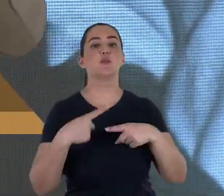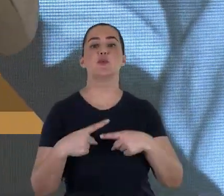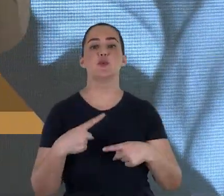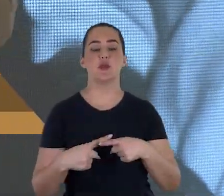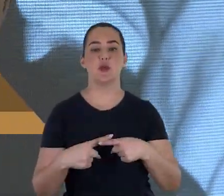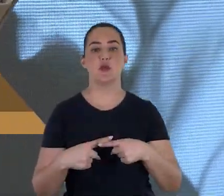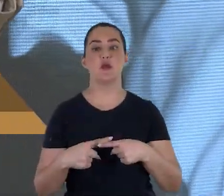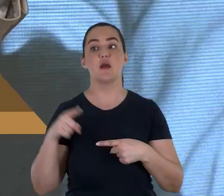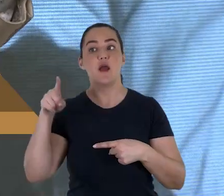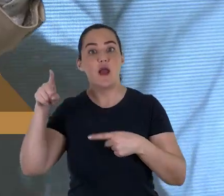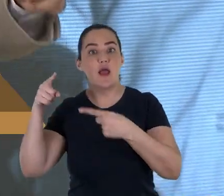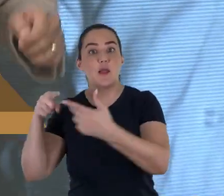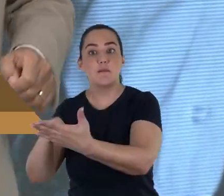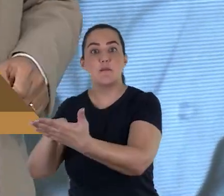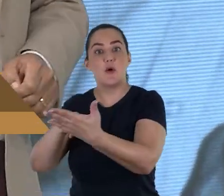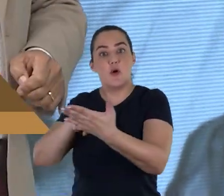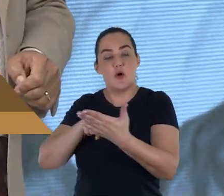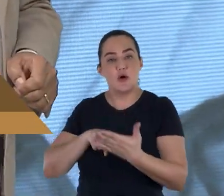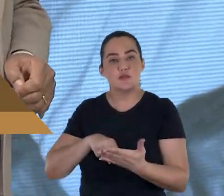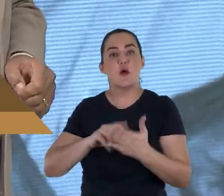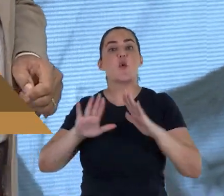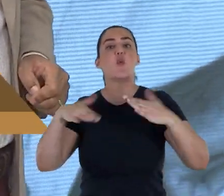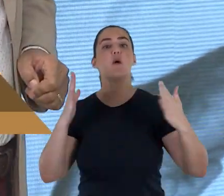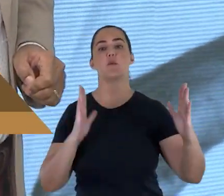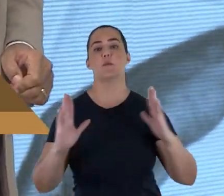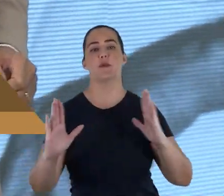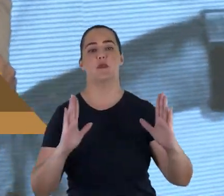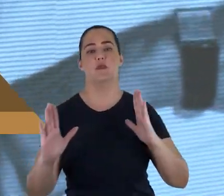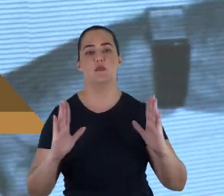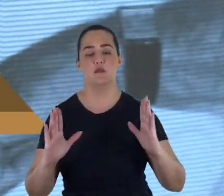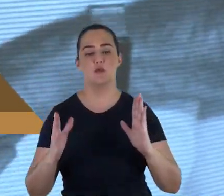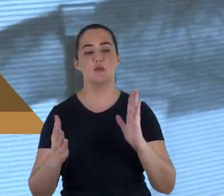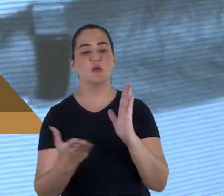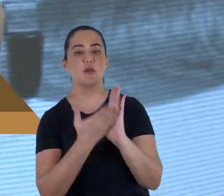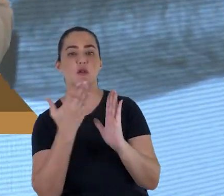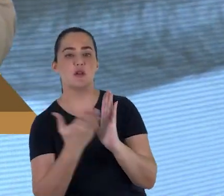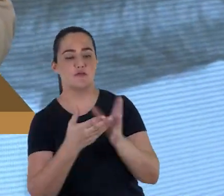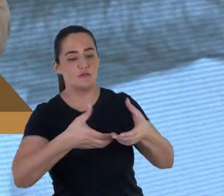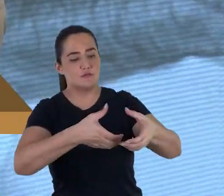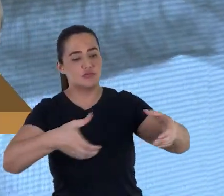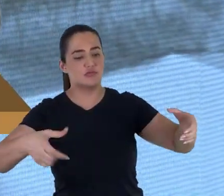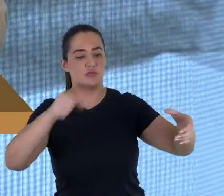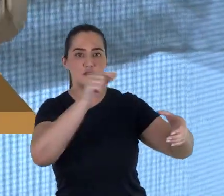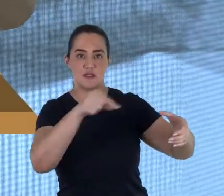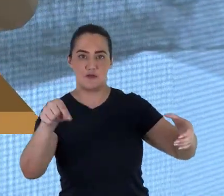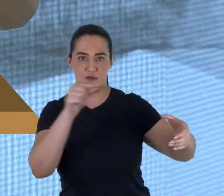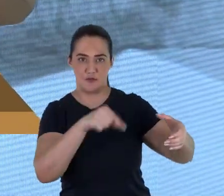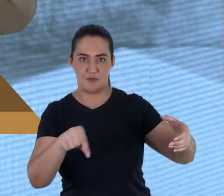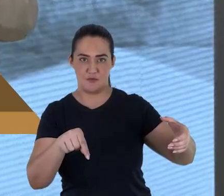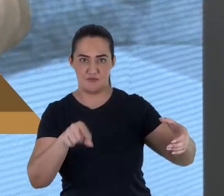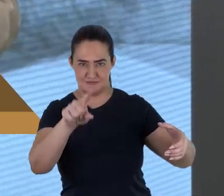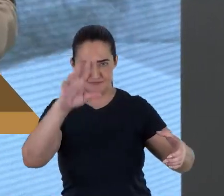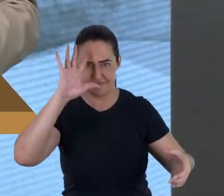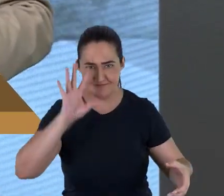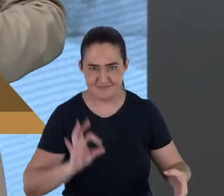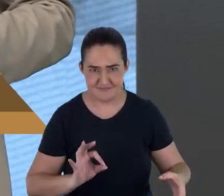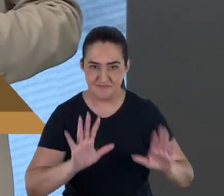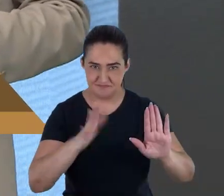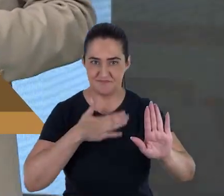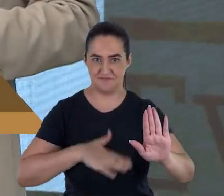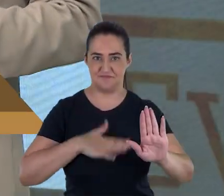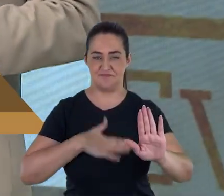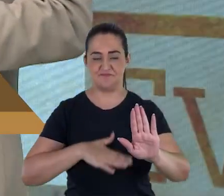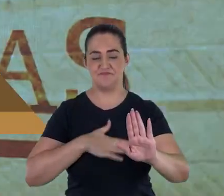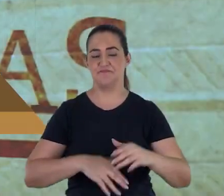Porque ela joga luz sobre a datação do livro de Daniel. Você não entendeu? Espero que você vai entender.